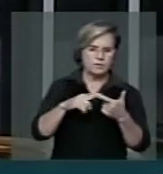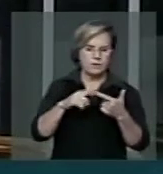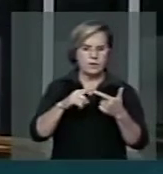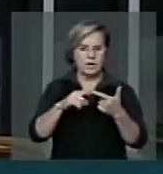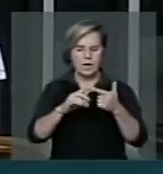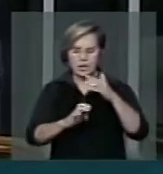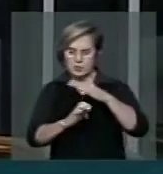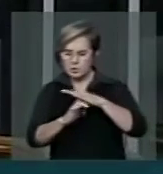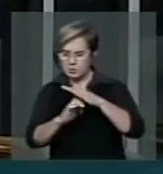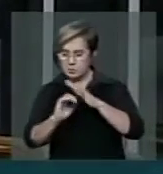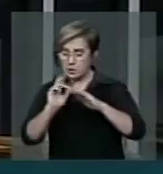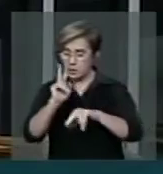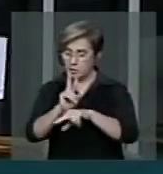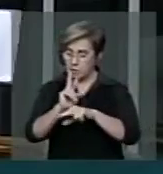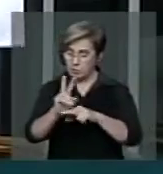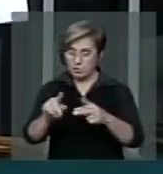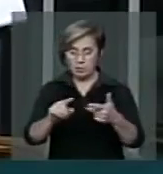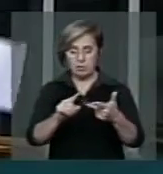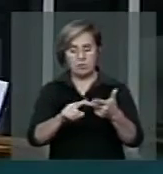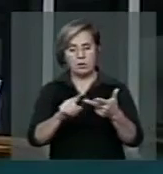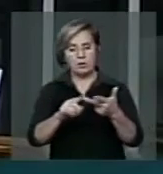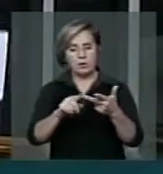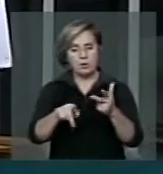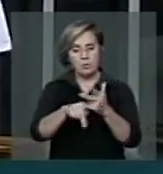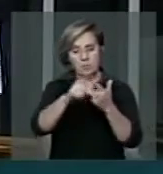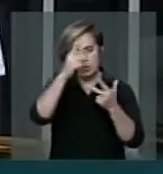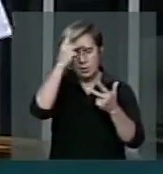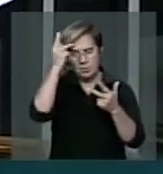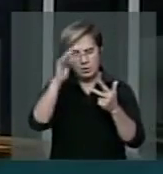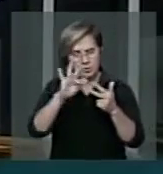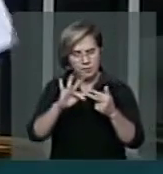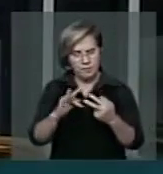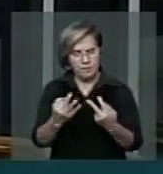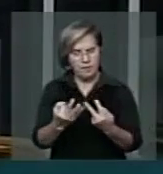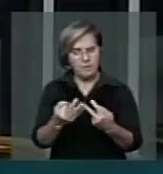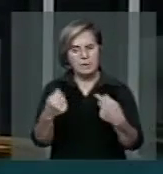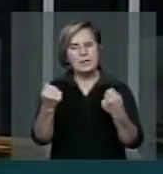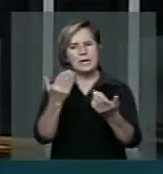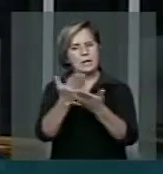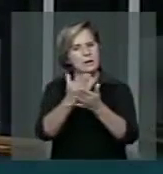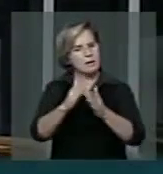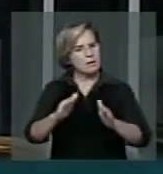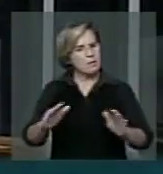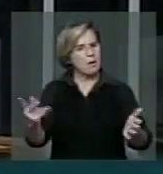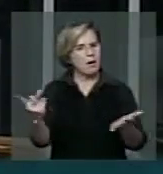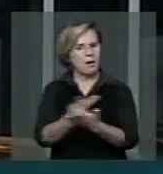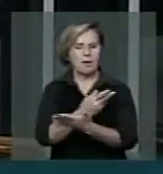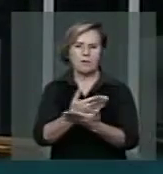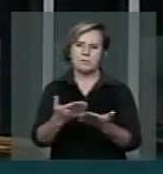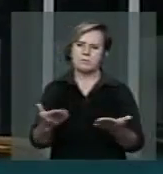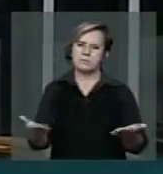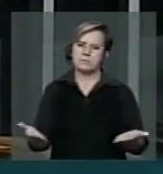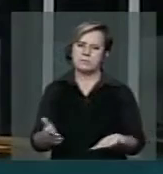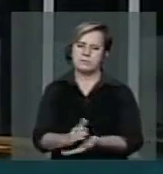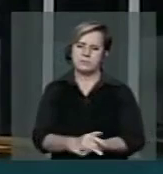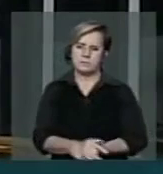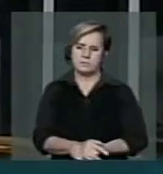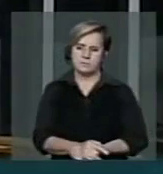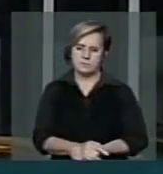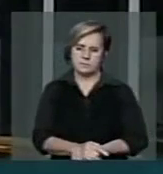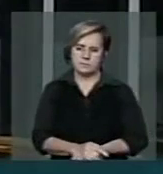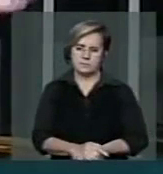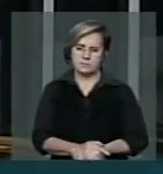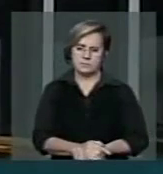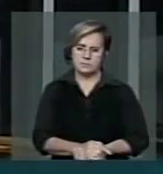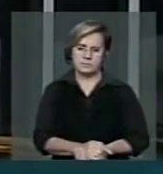empresas de empréstimo consignado, aos próprios familiares. Temos que pôr o fim a esse tipo de penal empréstimo